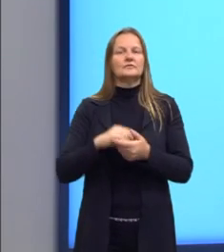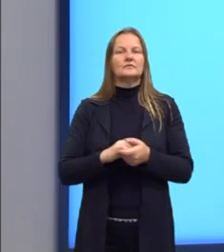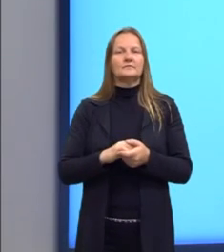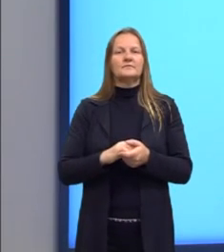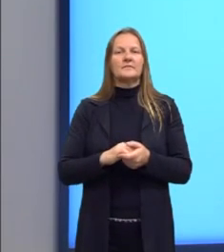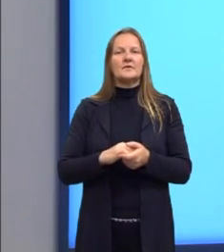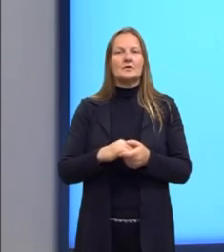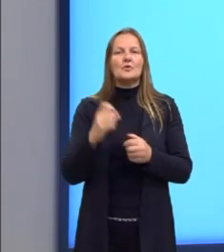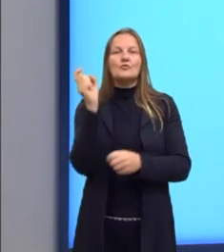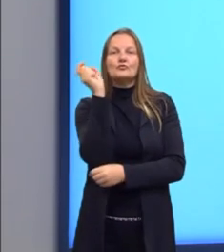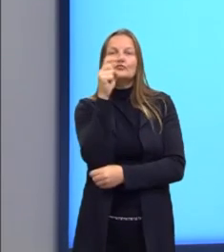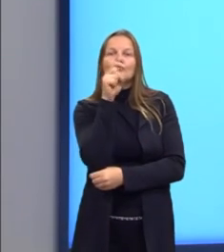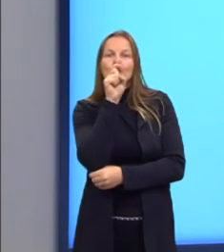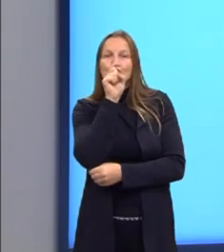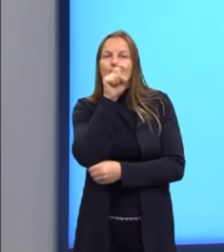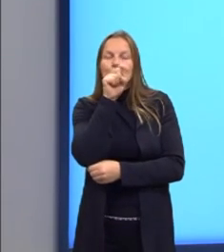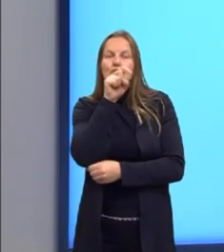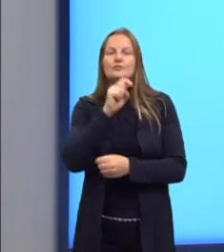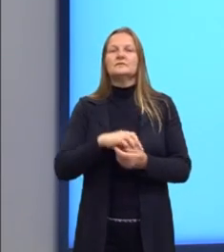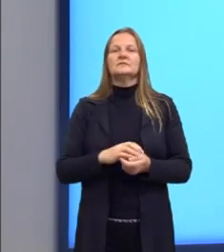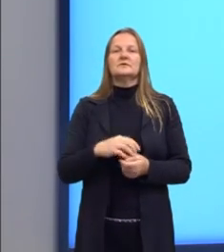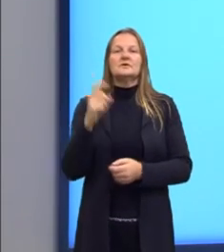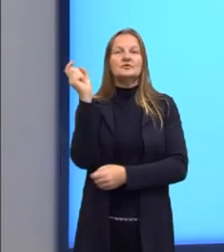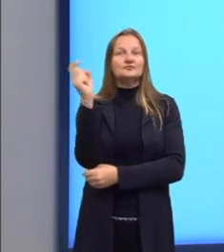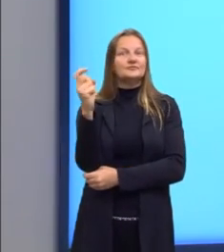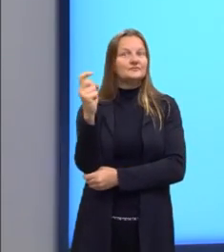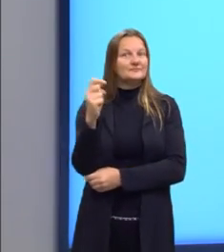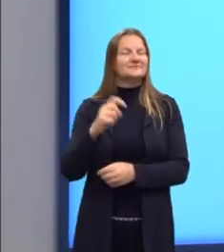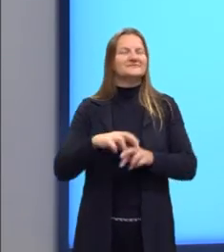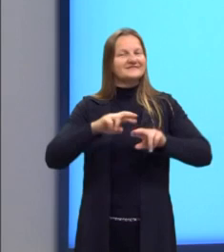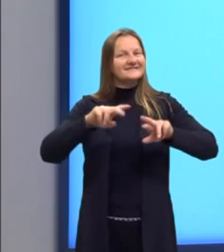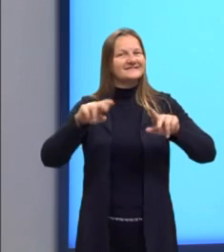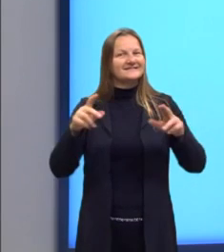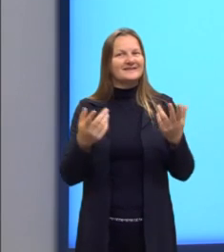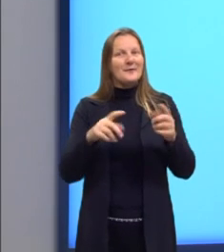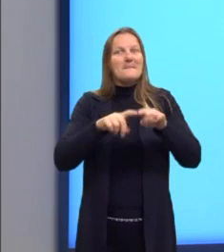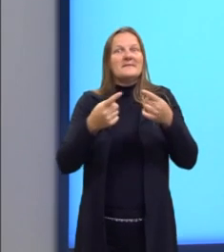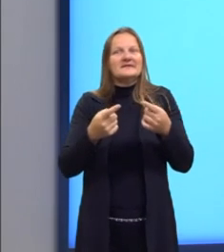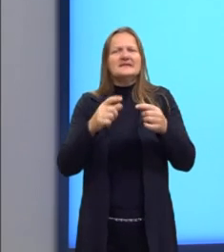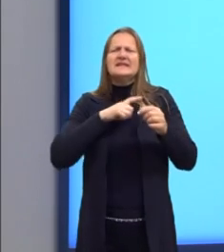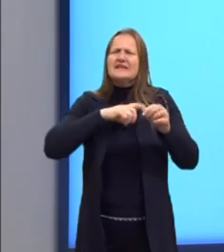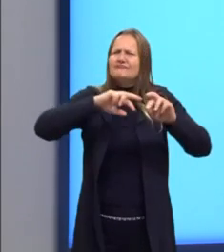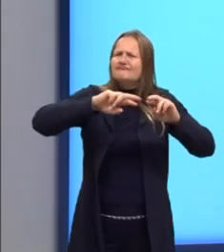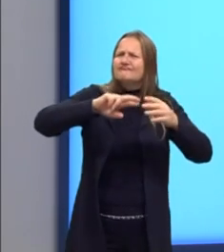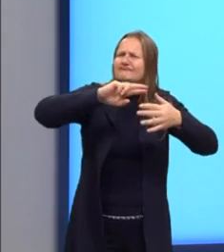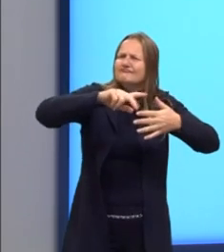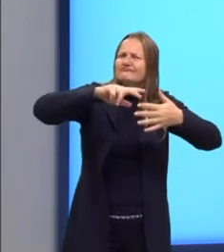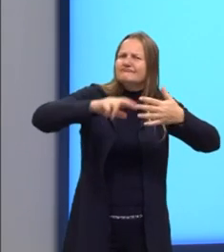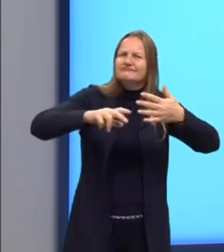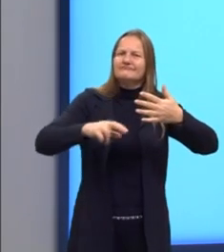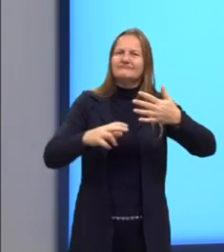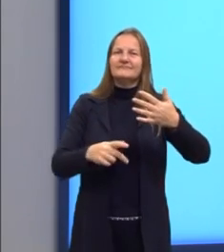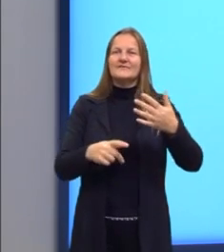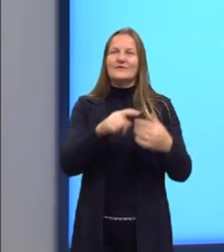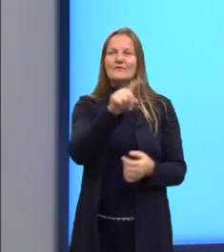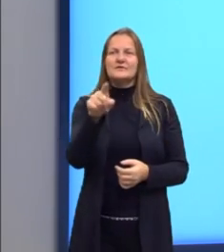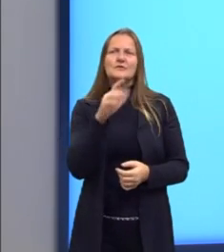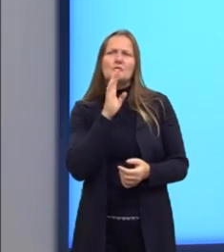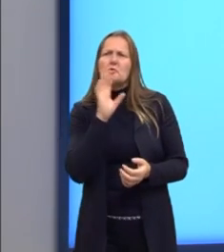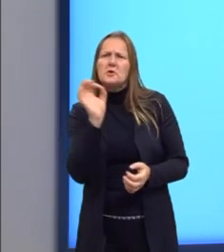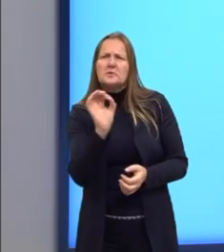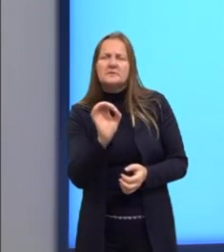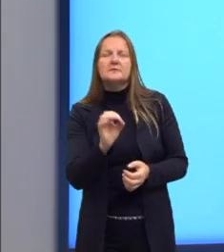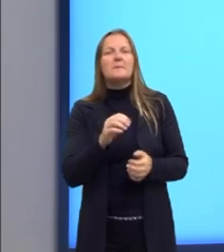o Twitter. Eu sei que vocês circulam muito por aí, mas existem outras redes aqui que de repente vocês até nem